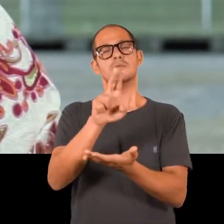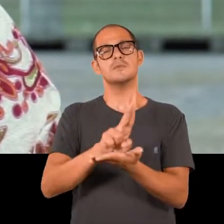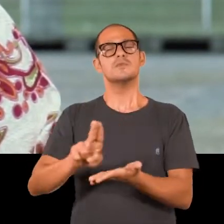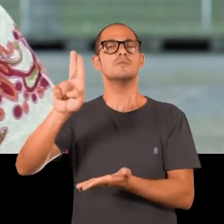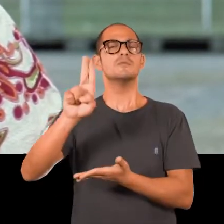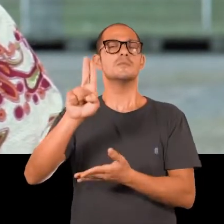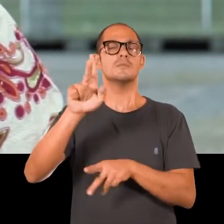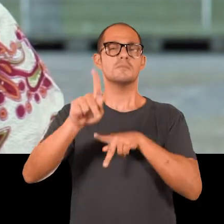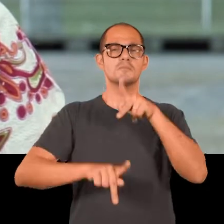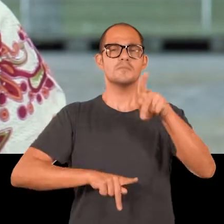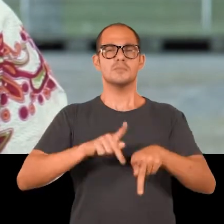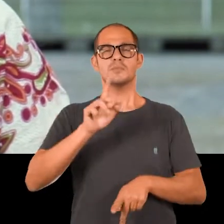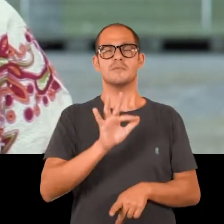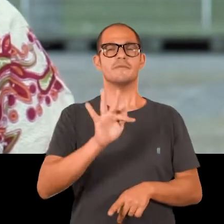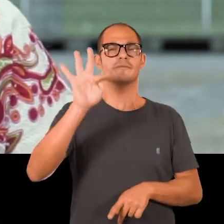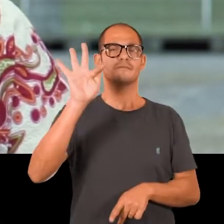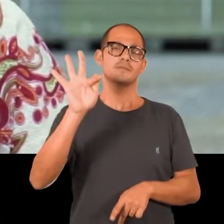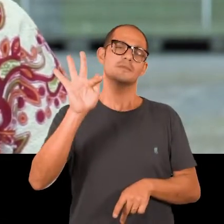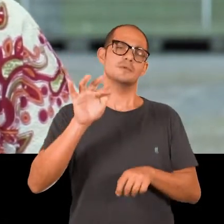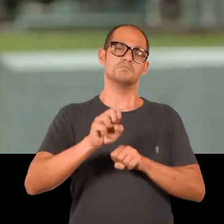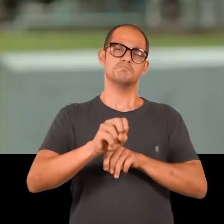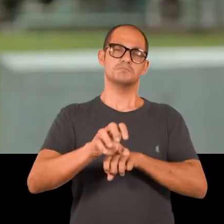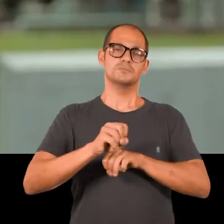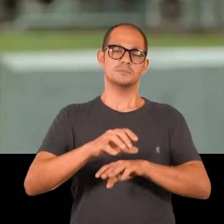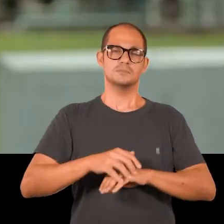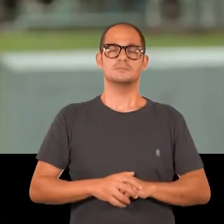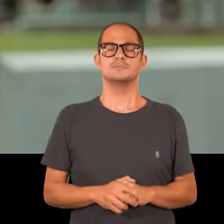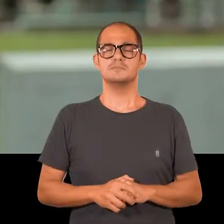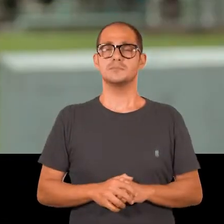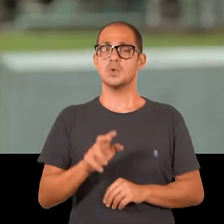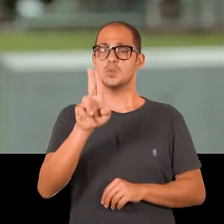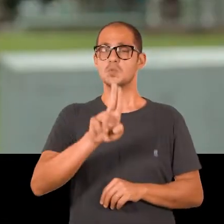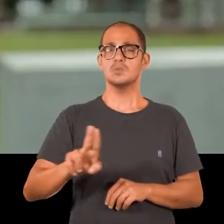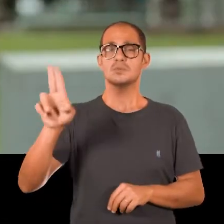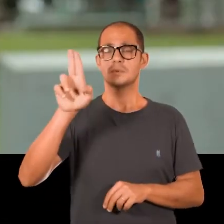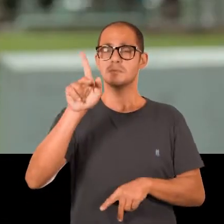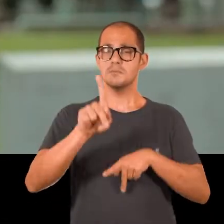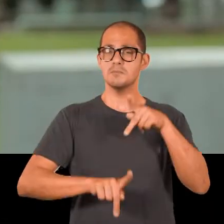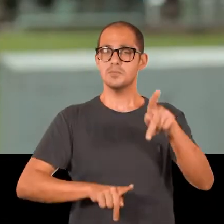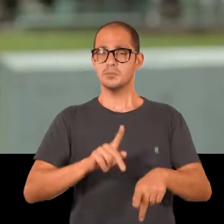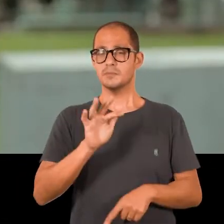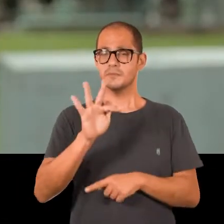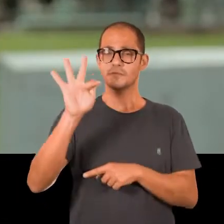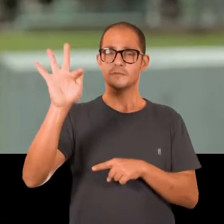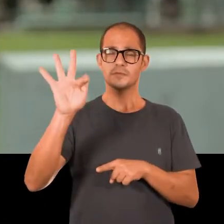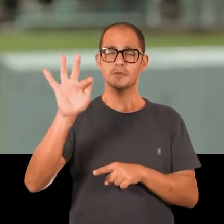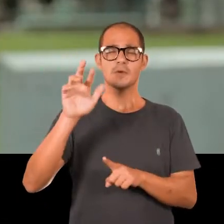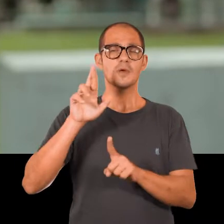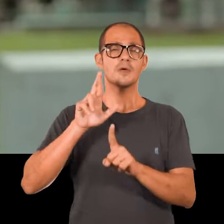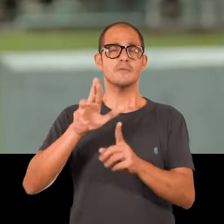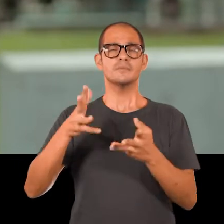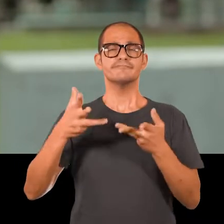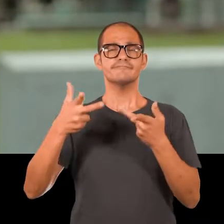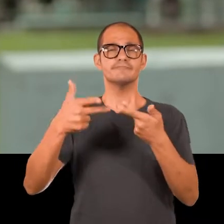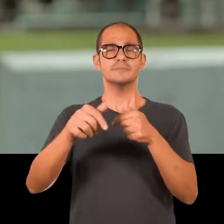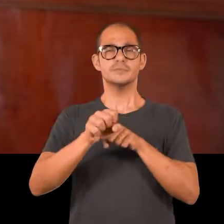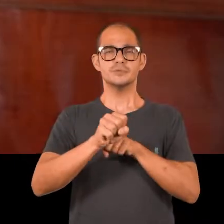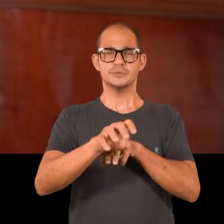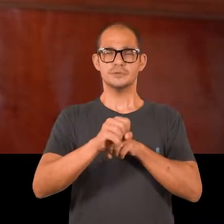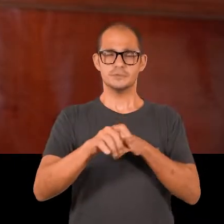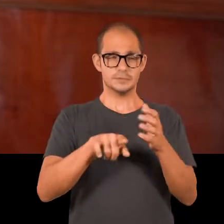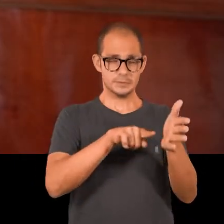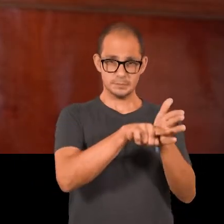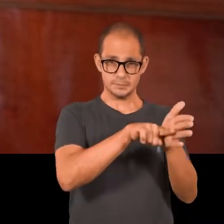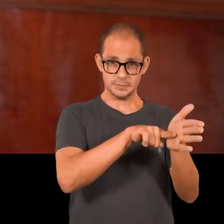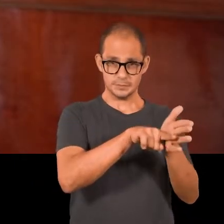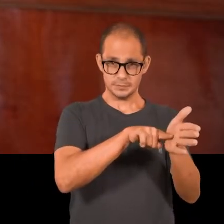instituições públicas federais de educação. As Universidades Públicas Federais são referência na qualidade de ensino. De